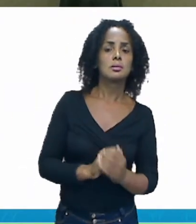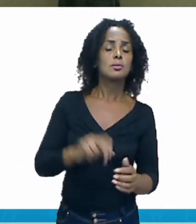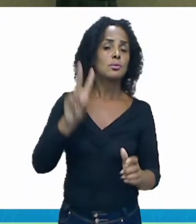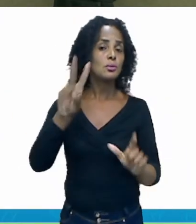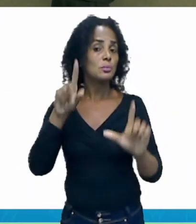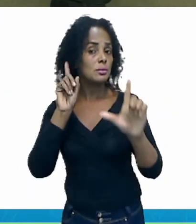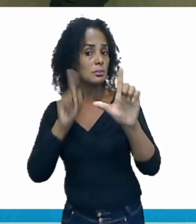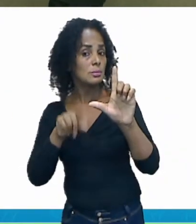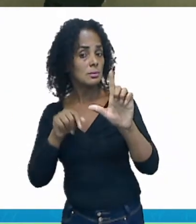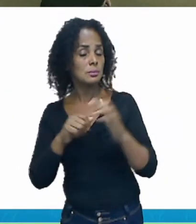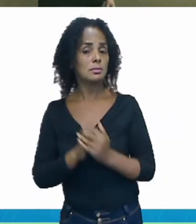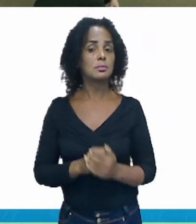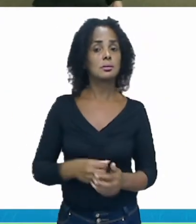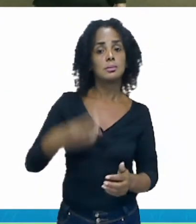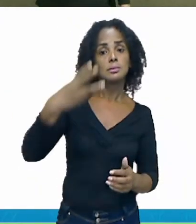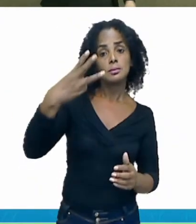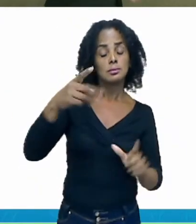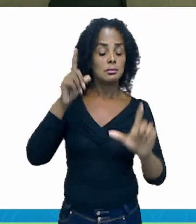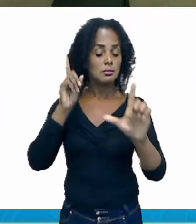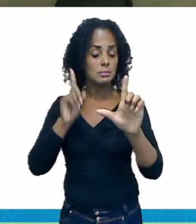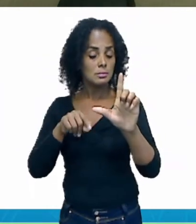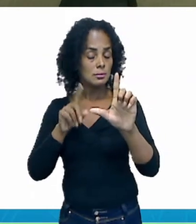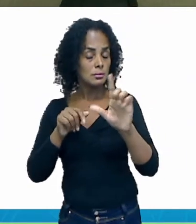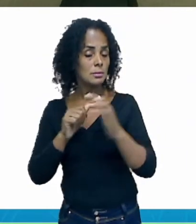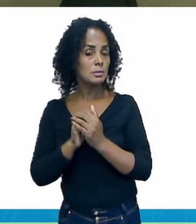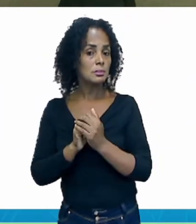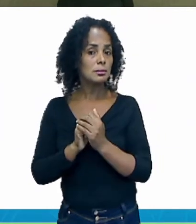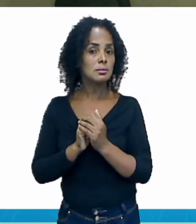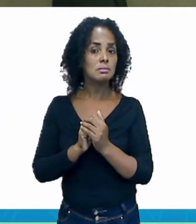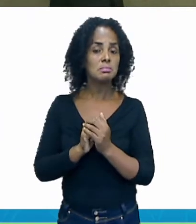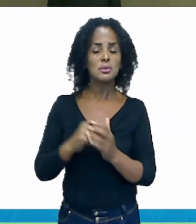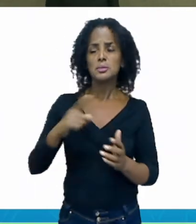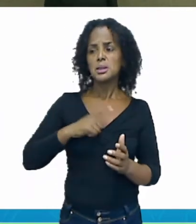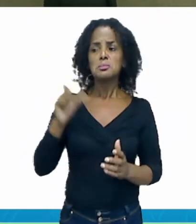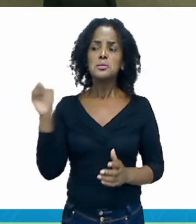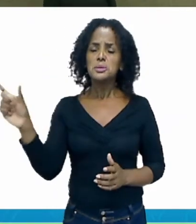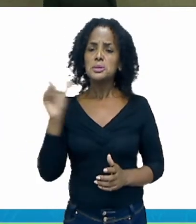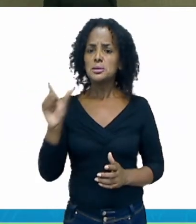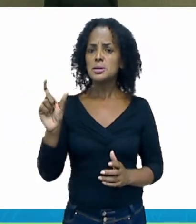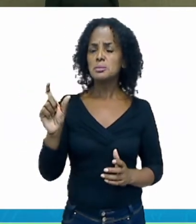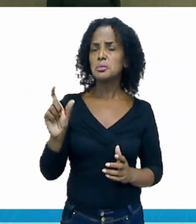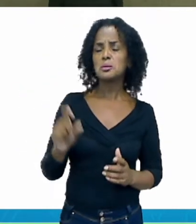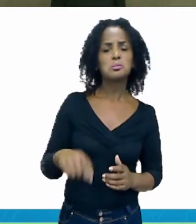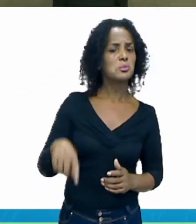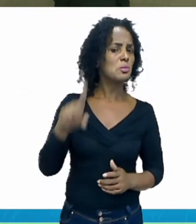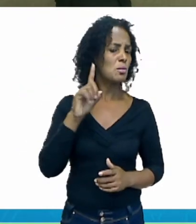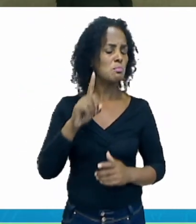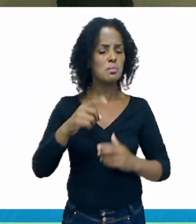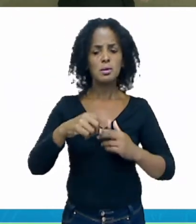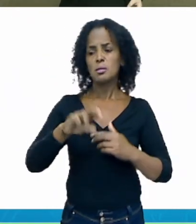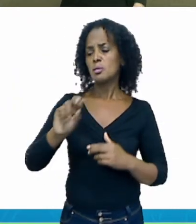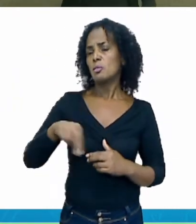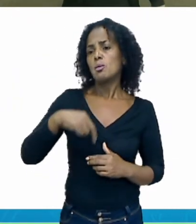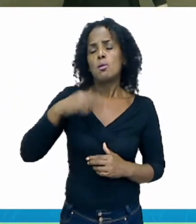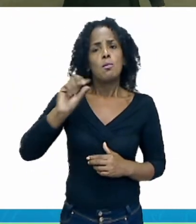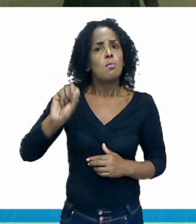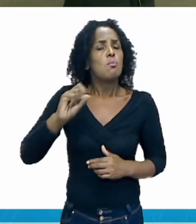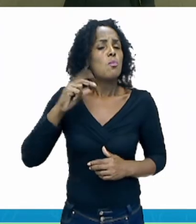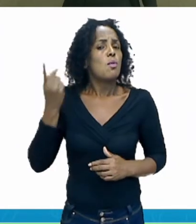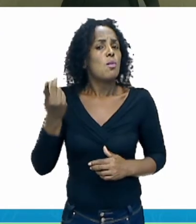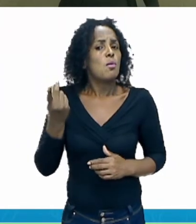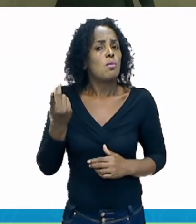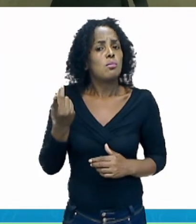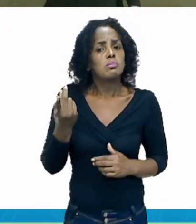com três. Então eu tenho sílabas formadas com uma ou mais letras, depende